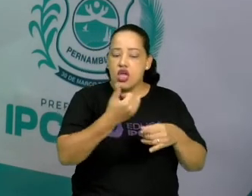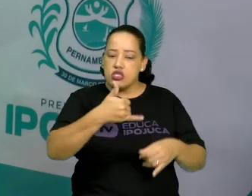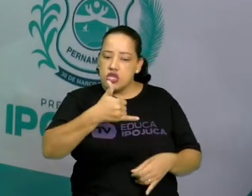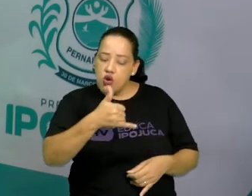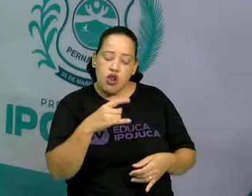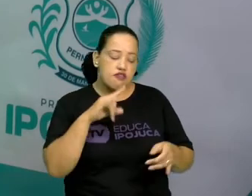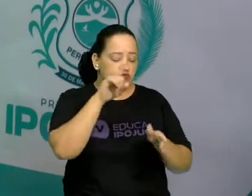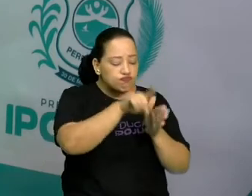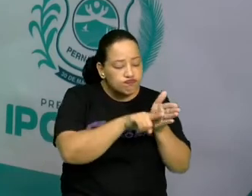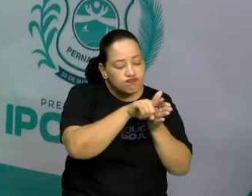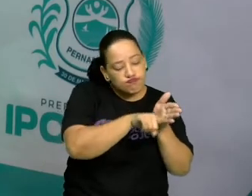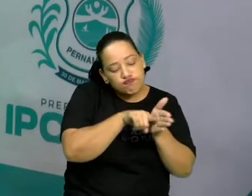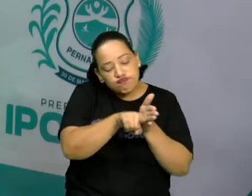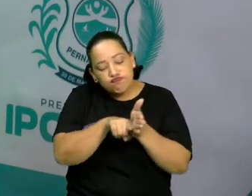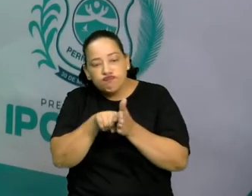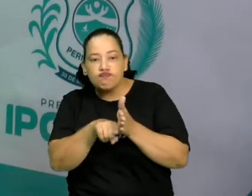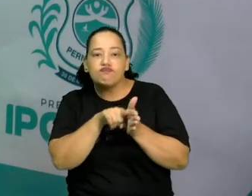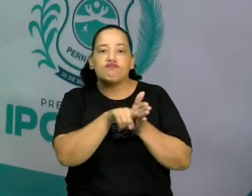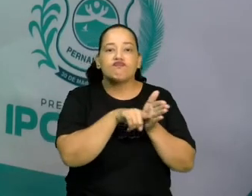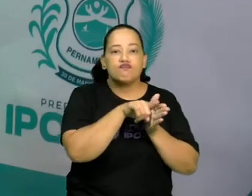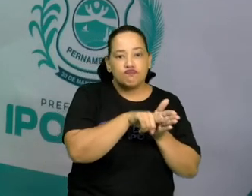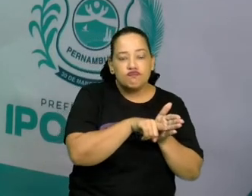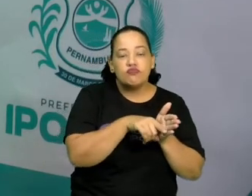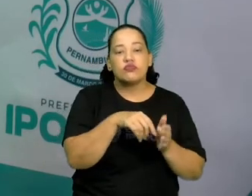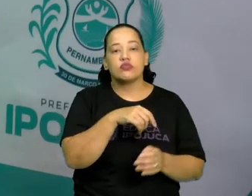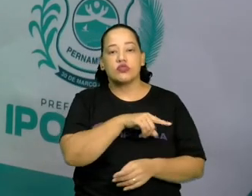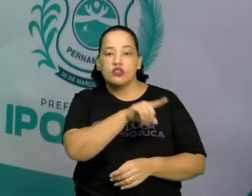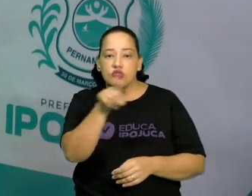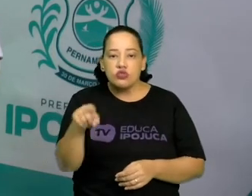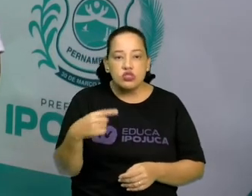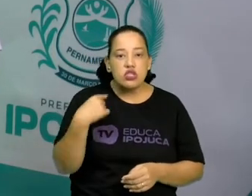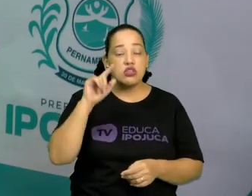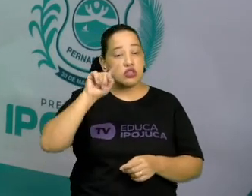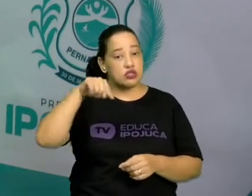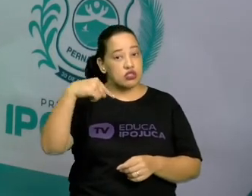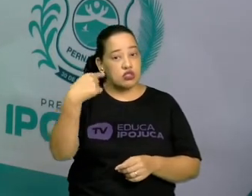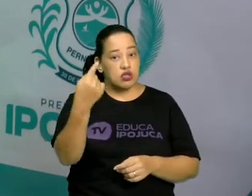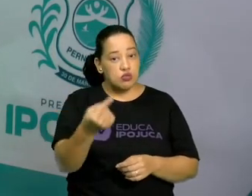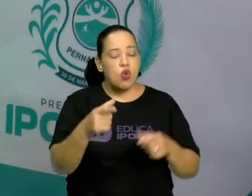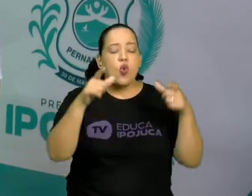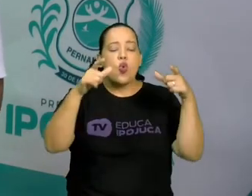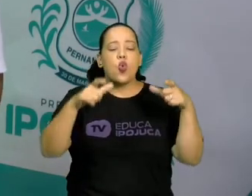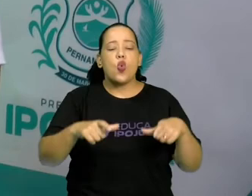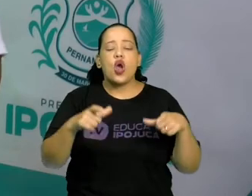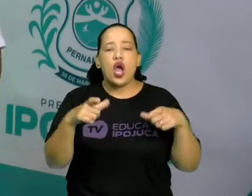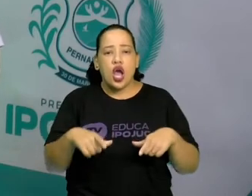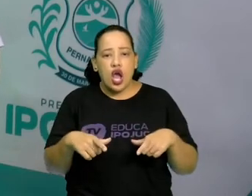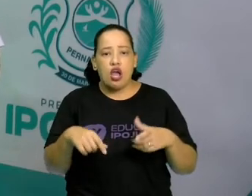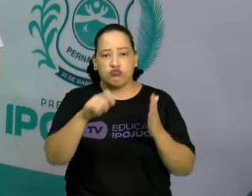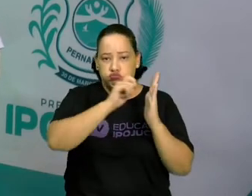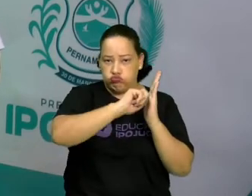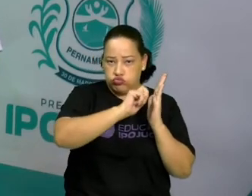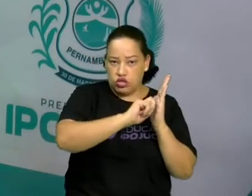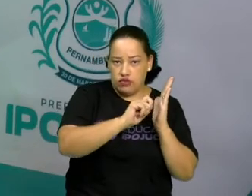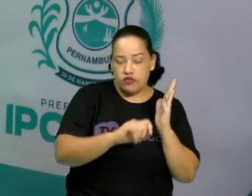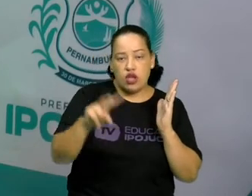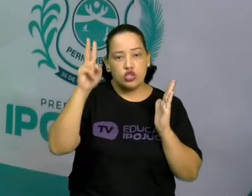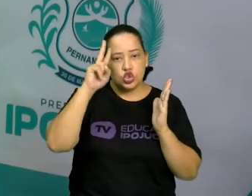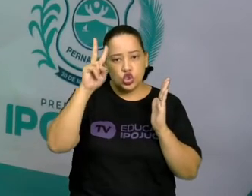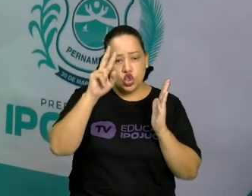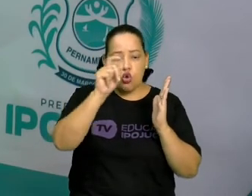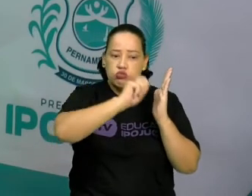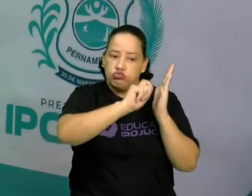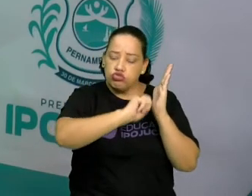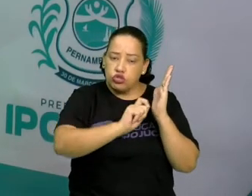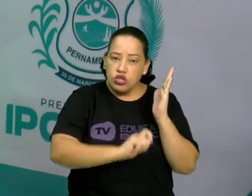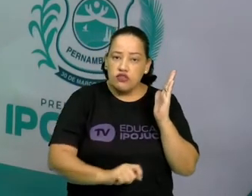é tão prático hoje, né? E fazer esse registro de onde fica localizado e a sua história, para que você